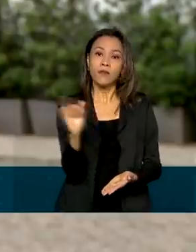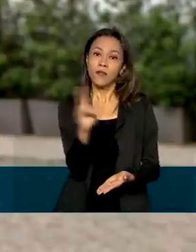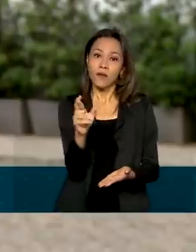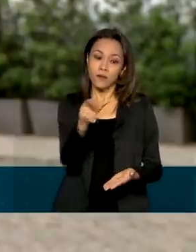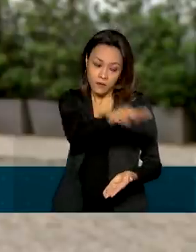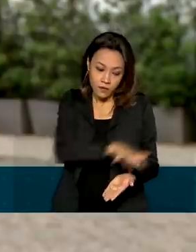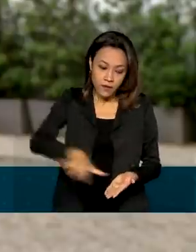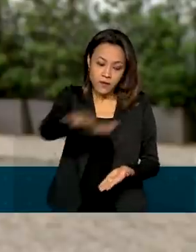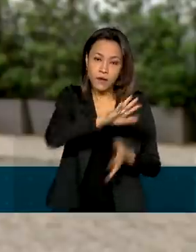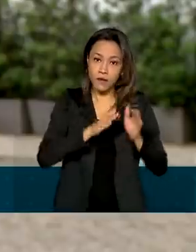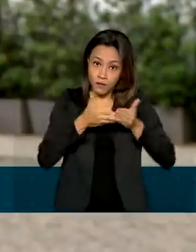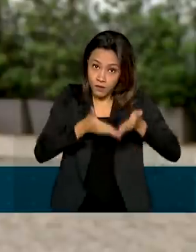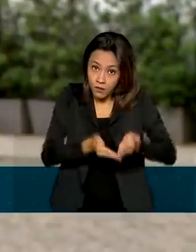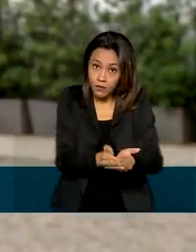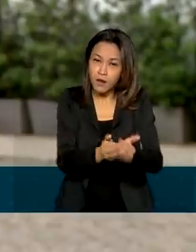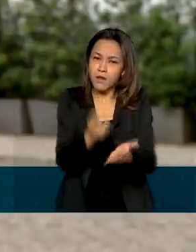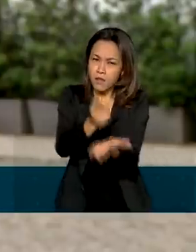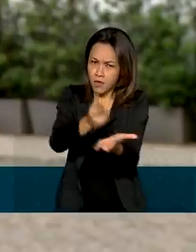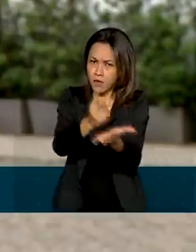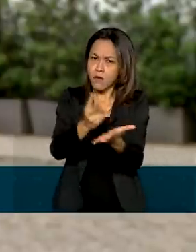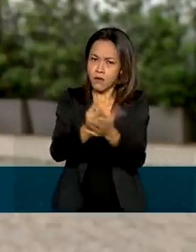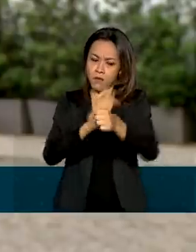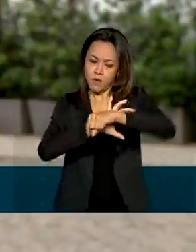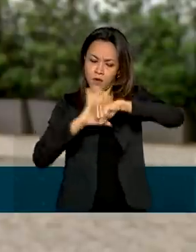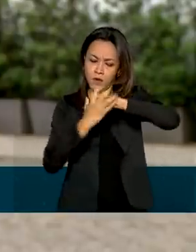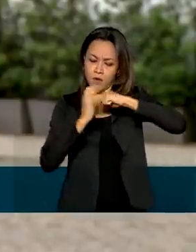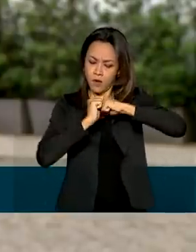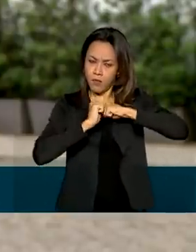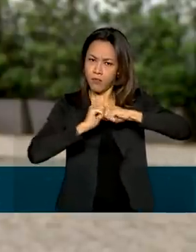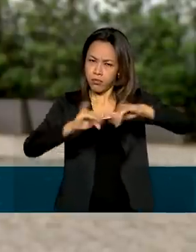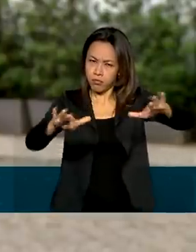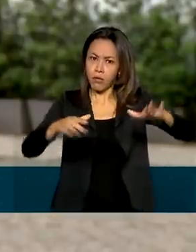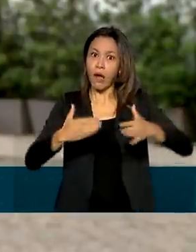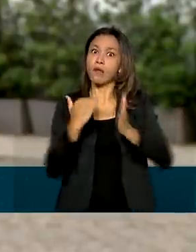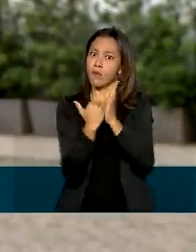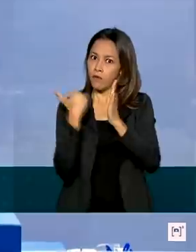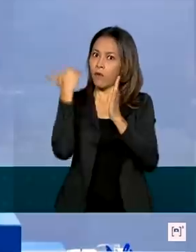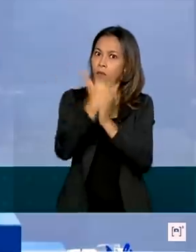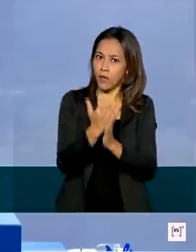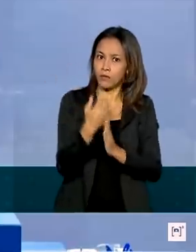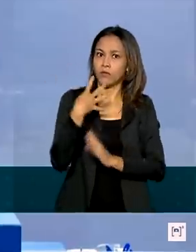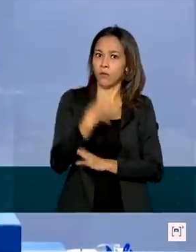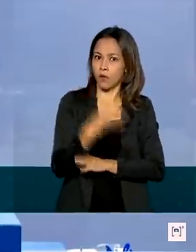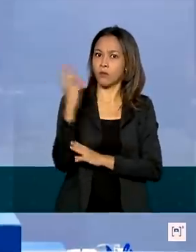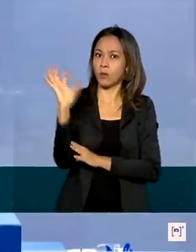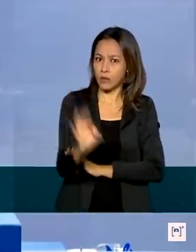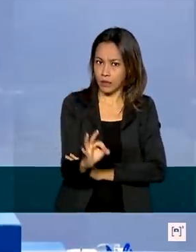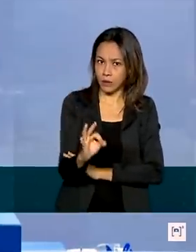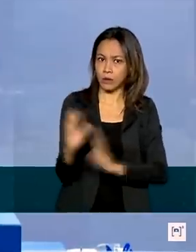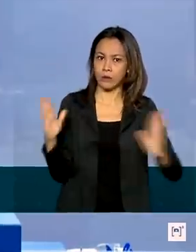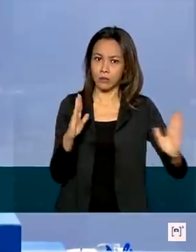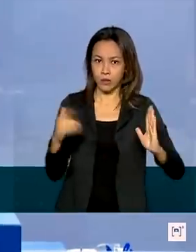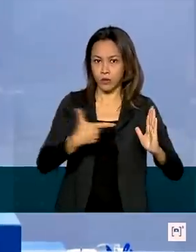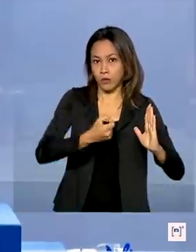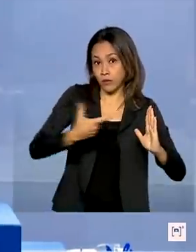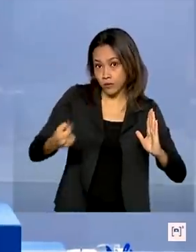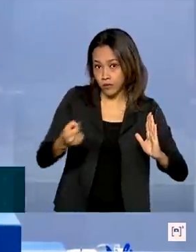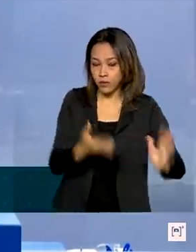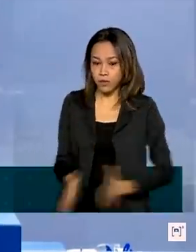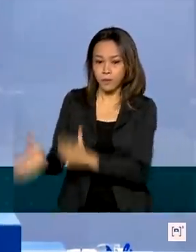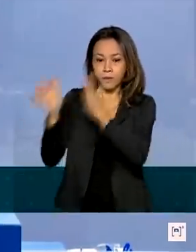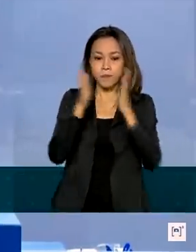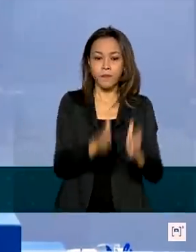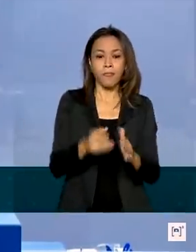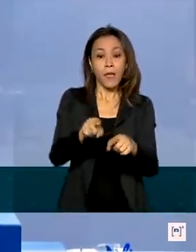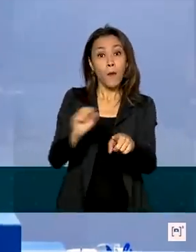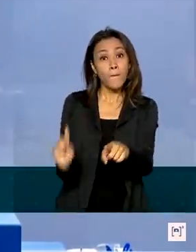portos, que mesmo com a pandemia, cresceu mais de 4% em 2020. É apenas o primeiro leilão desse ano,